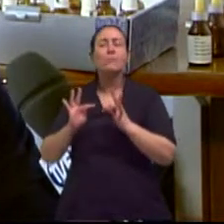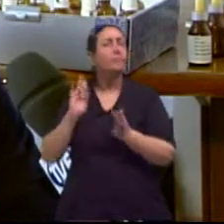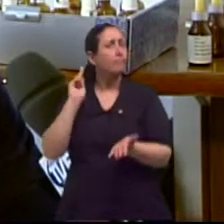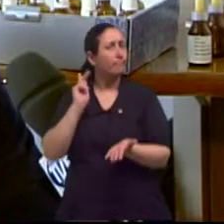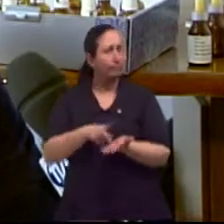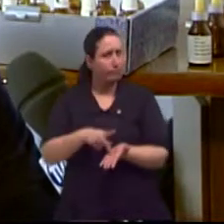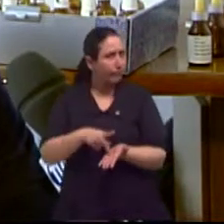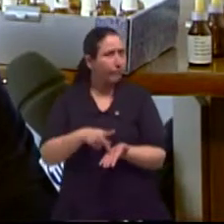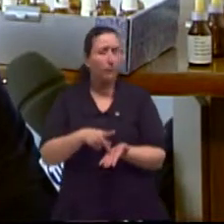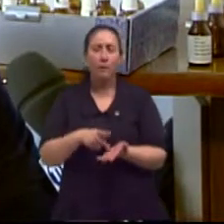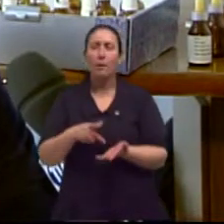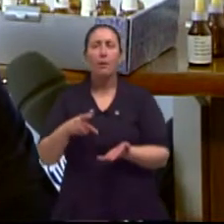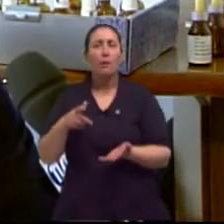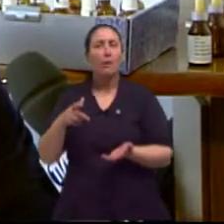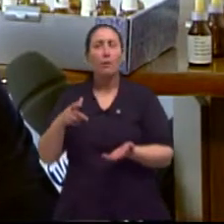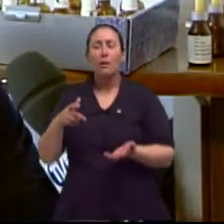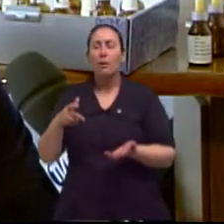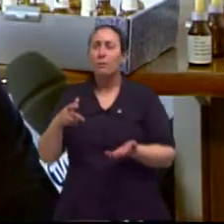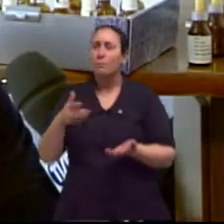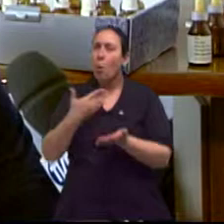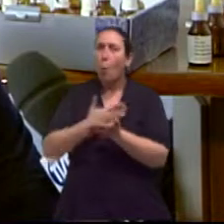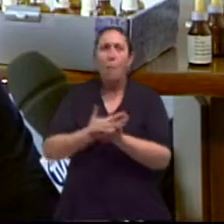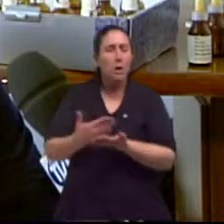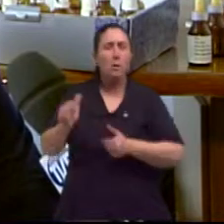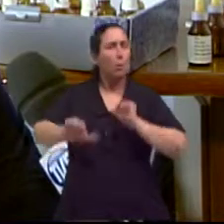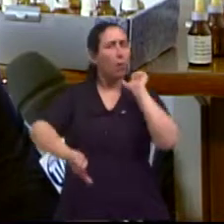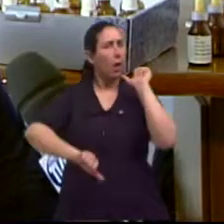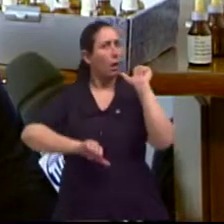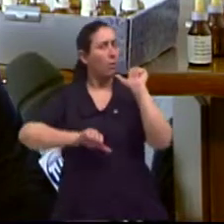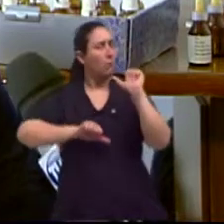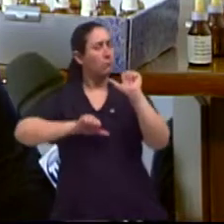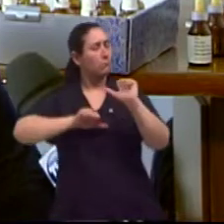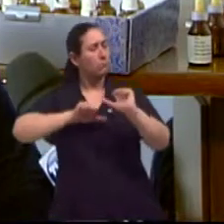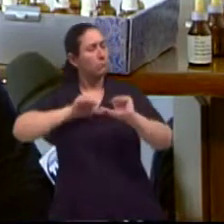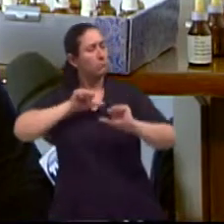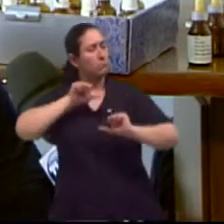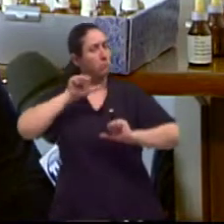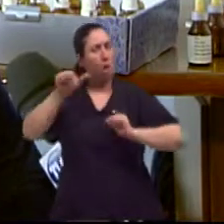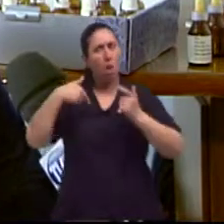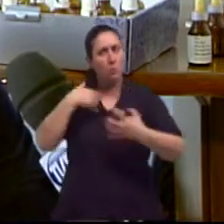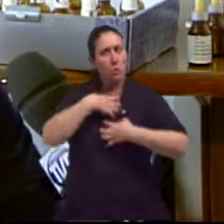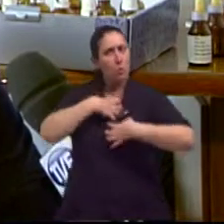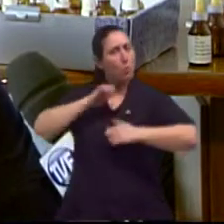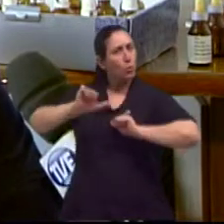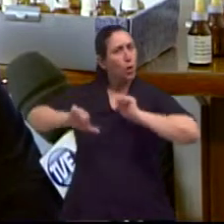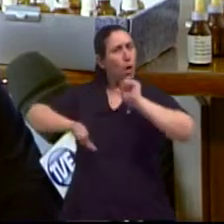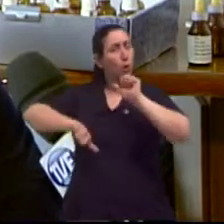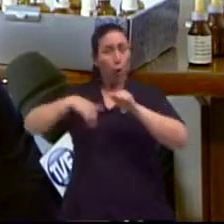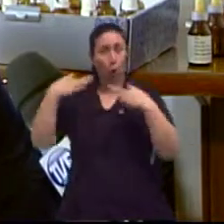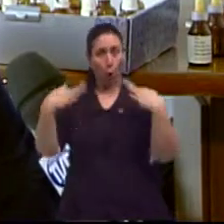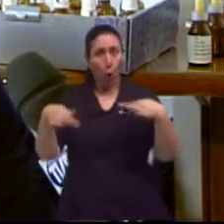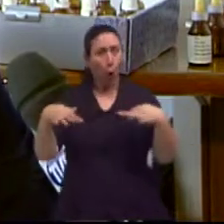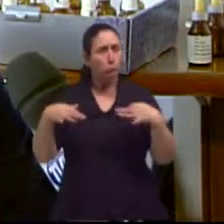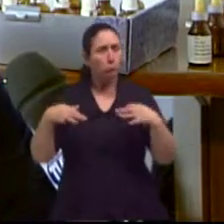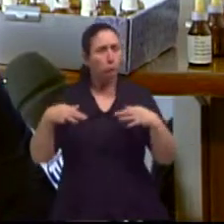as coisas começaram a mudar de uma hora para a outra. As dores,